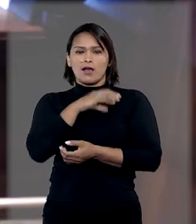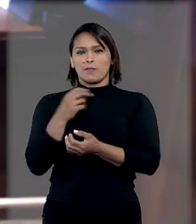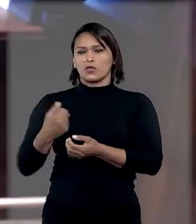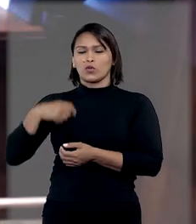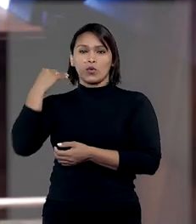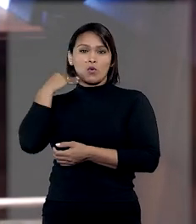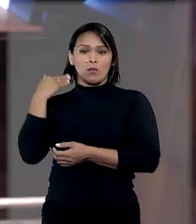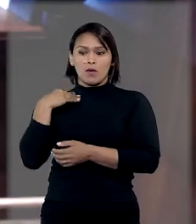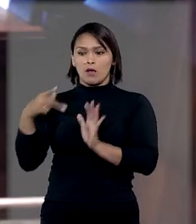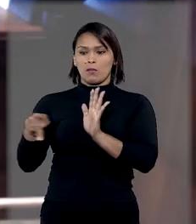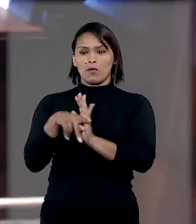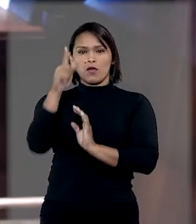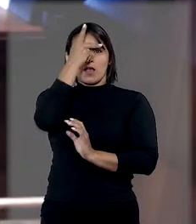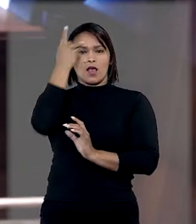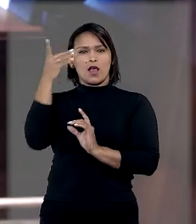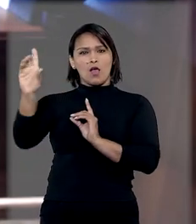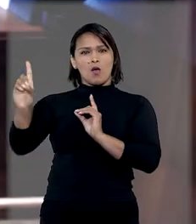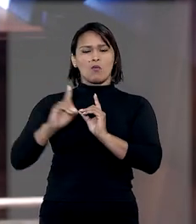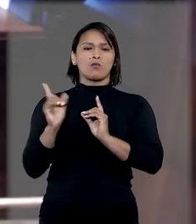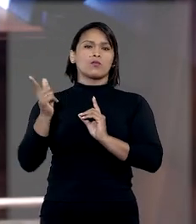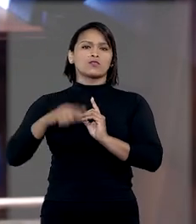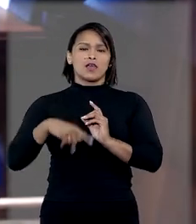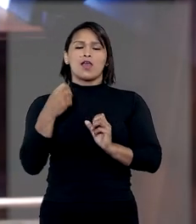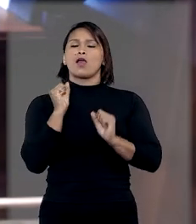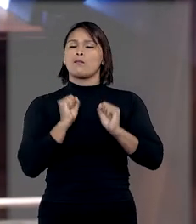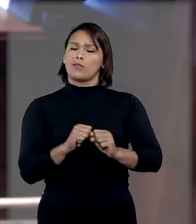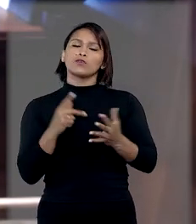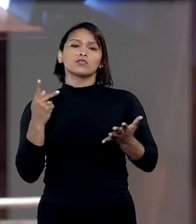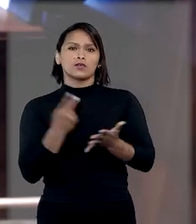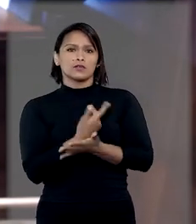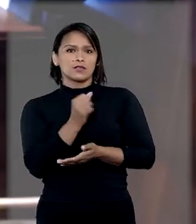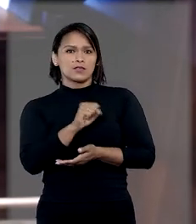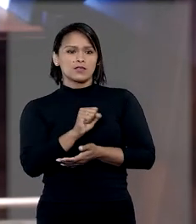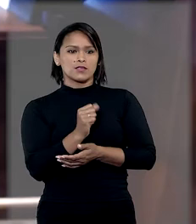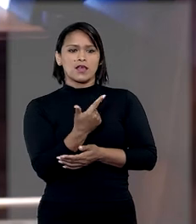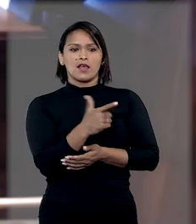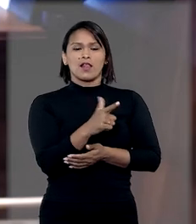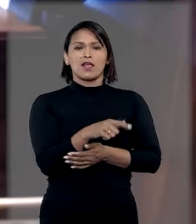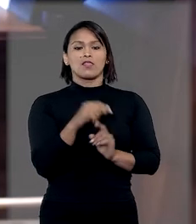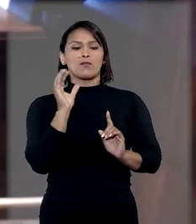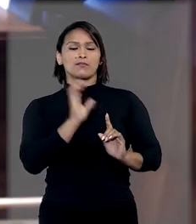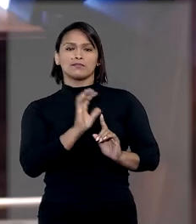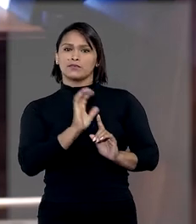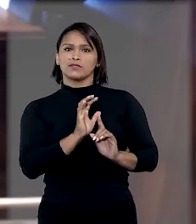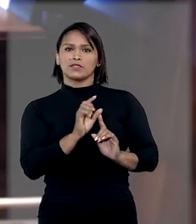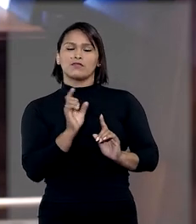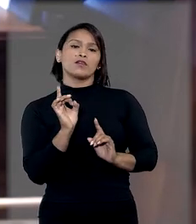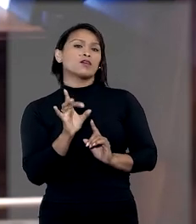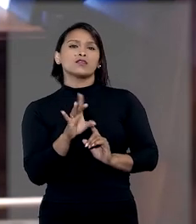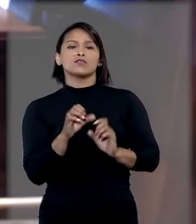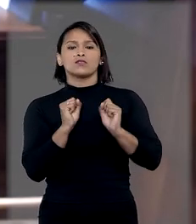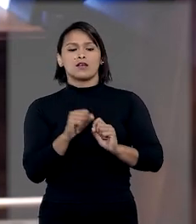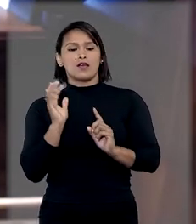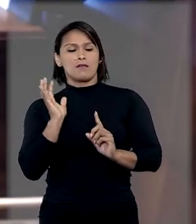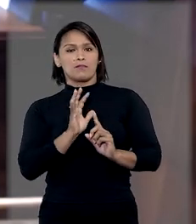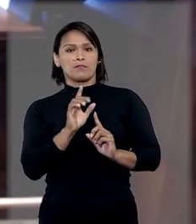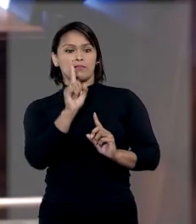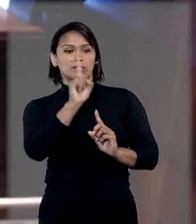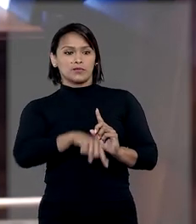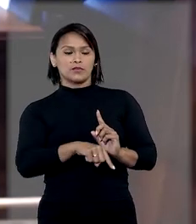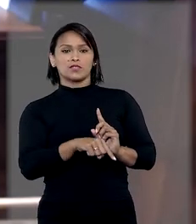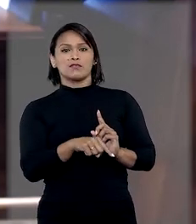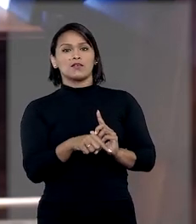conta do consumidor, ela é válida. Essa previsão por si, ela não é abusiva. Ela só será abusiva